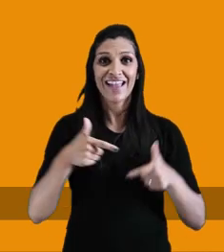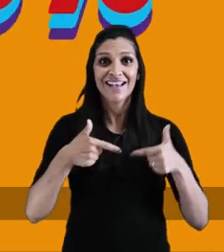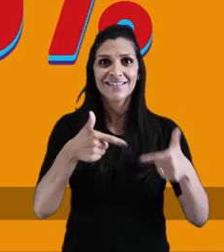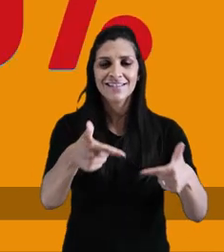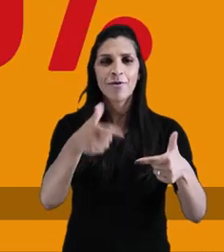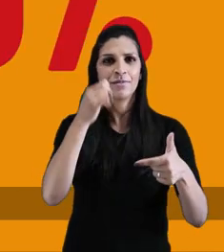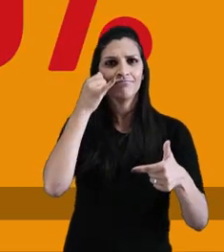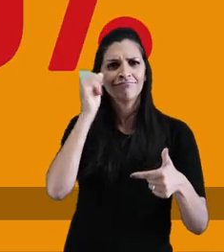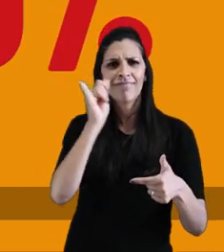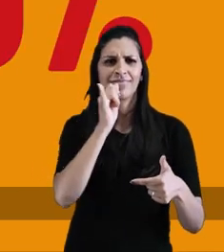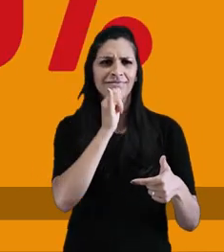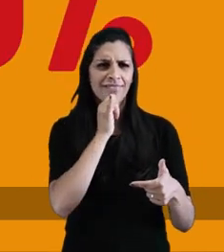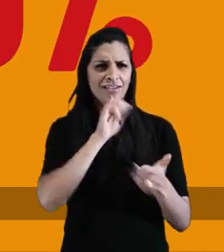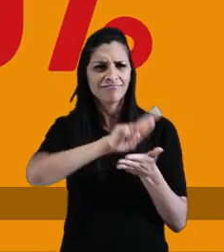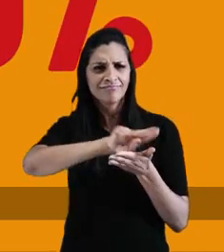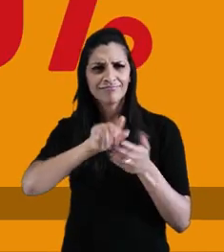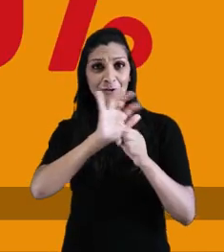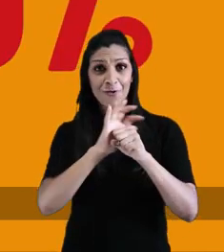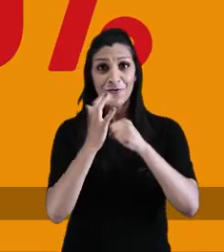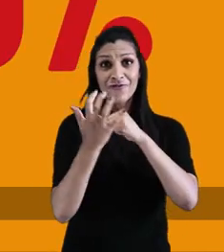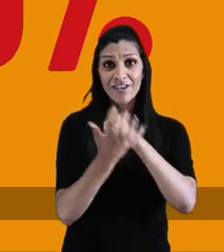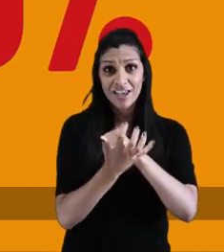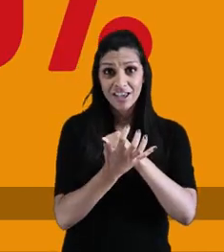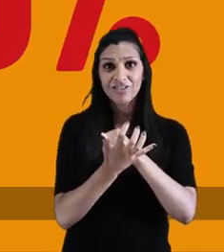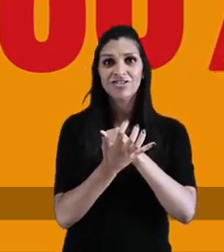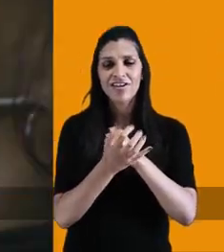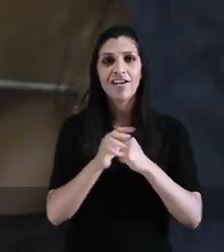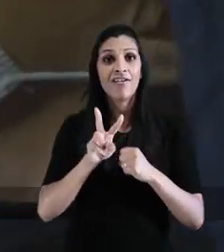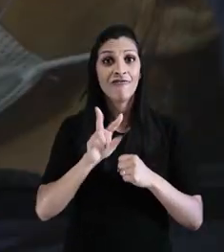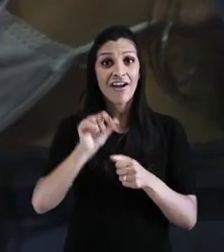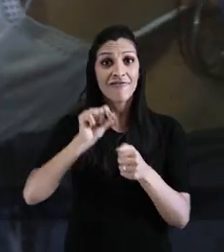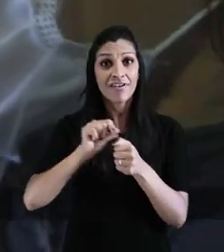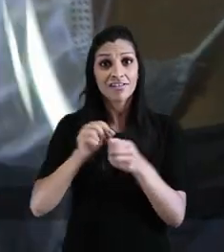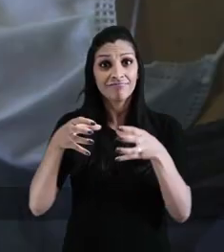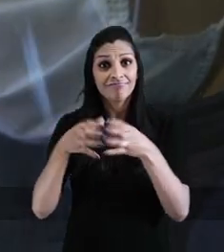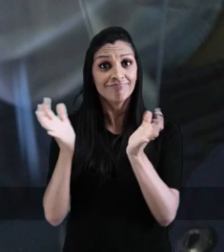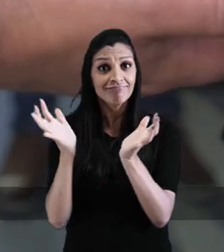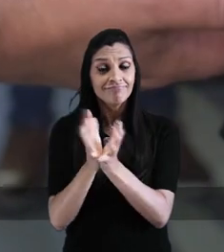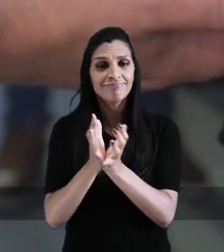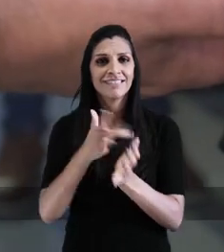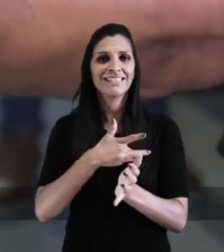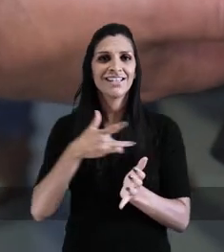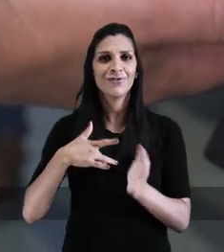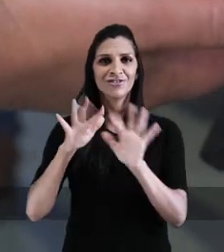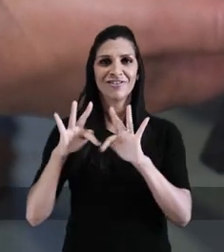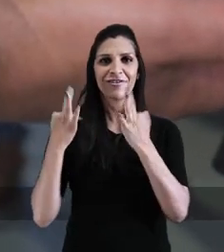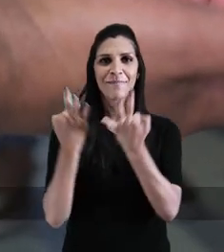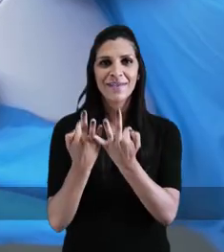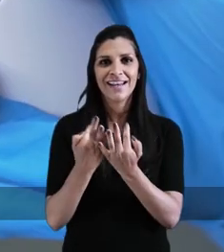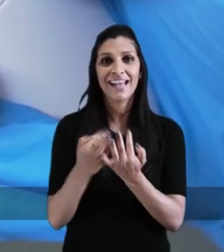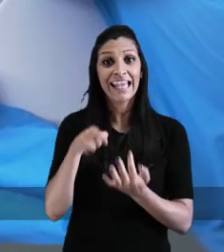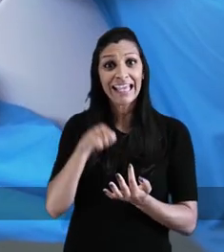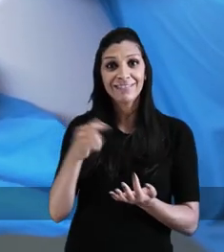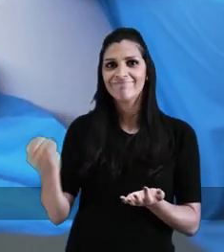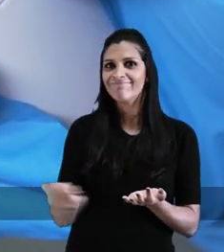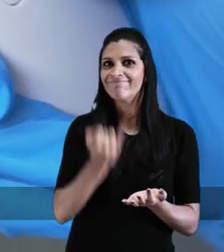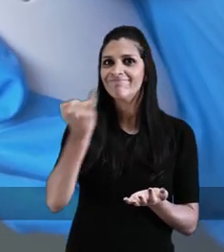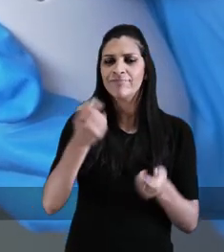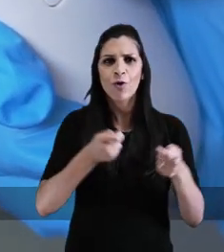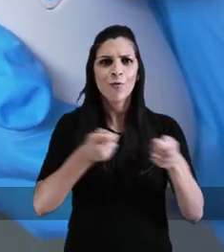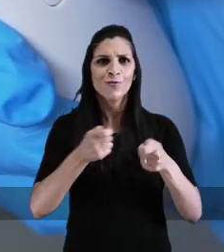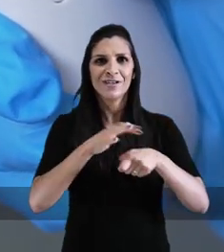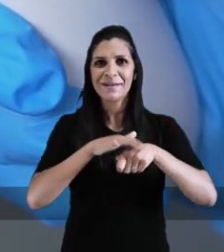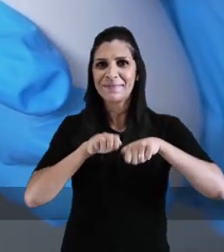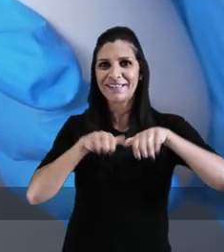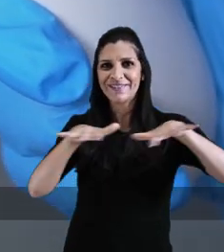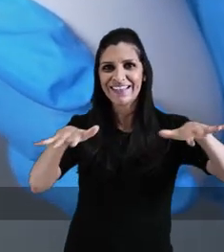saúde da família para 80%. Ações de prevenção, testagem e rastreio dos casos de Covid serão realizadas pelas equipes